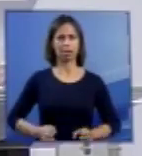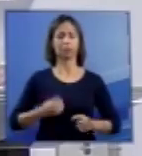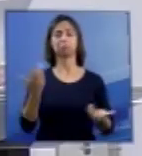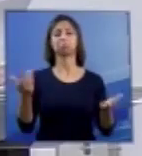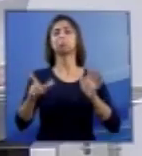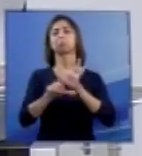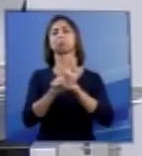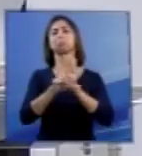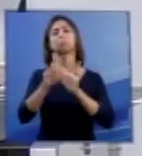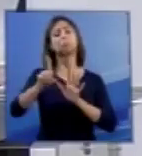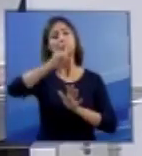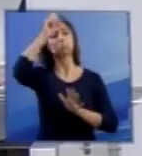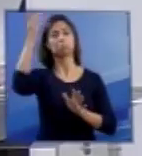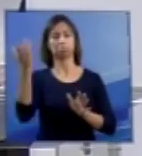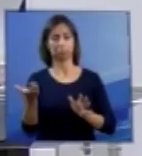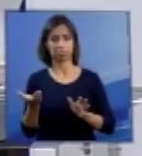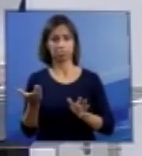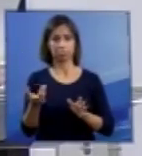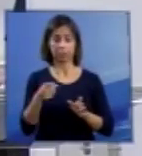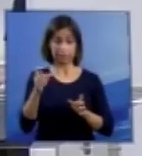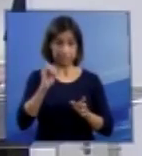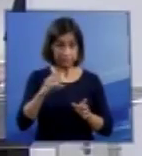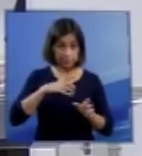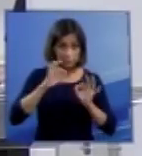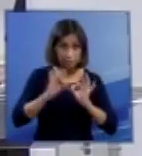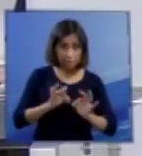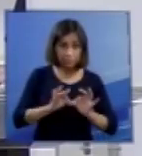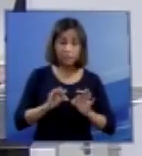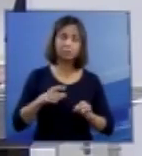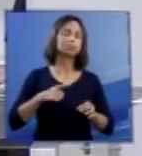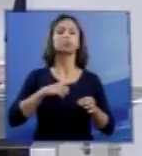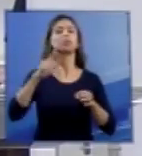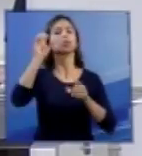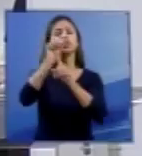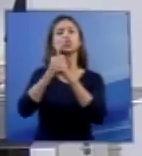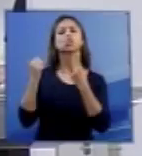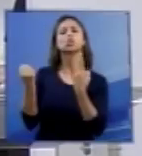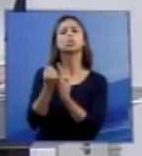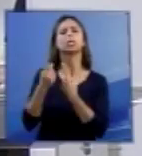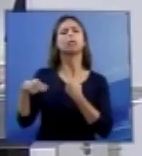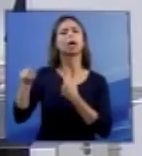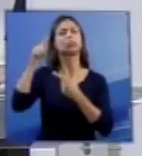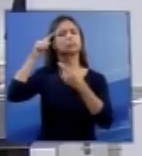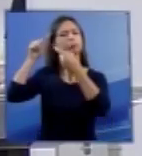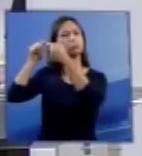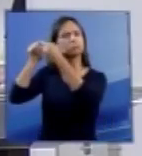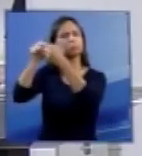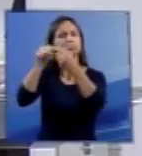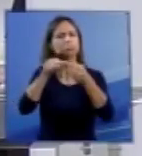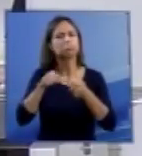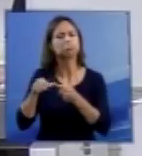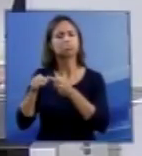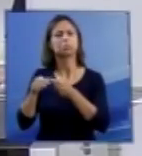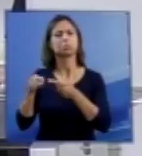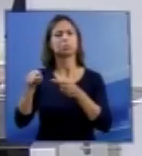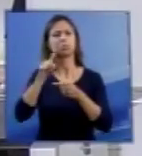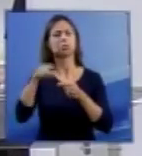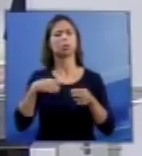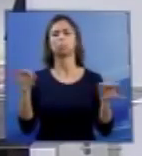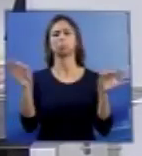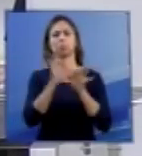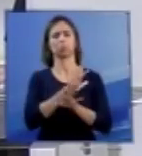Nesse sentido, se poderia dizer que o consenso ético da sociedade brasileira sobre essa questão já está